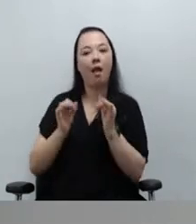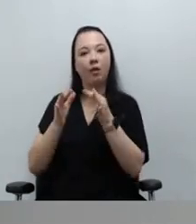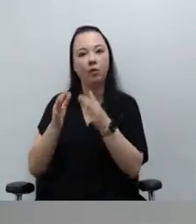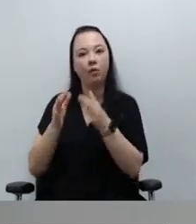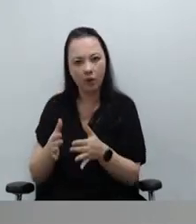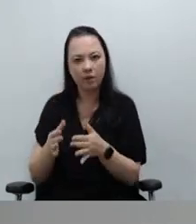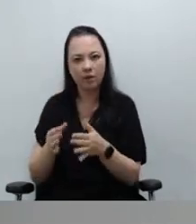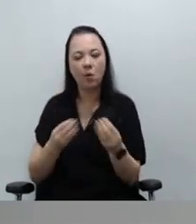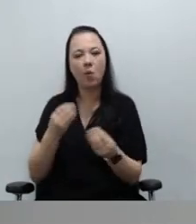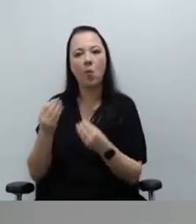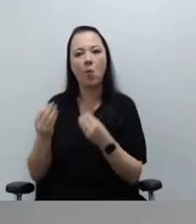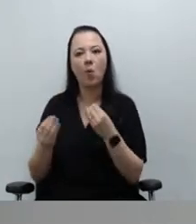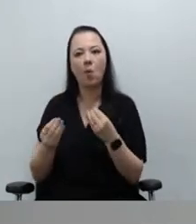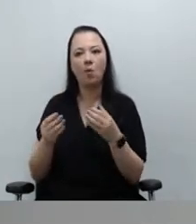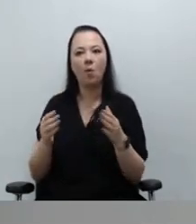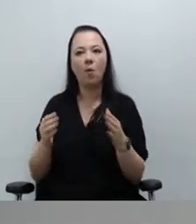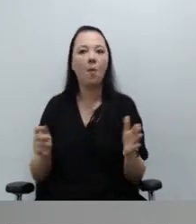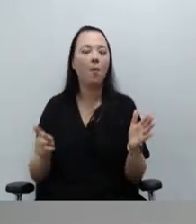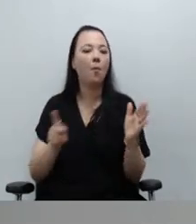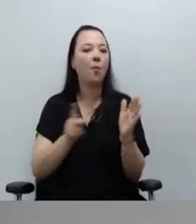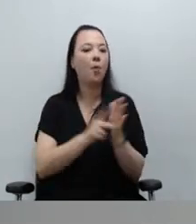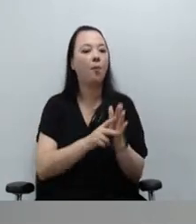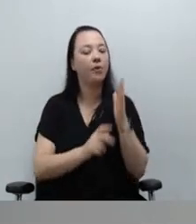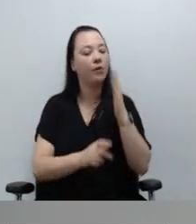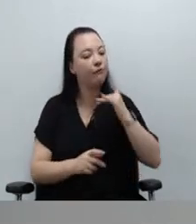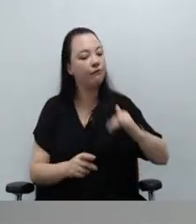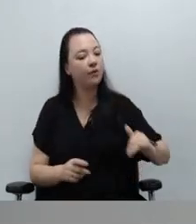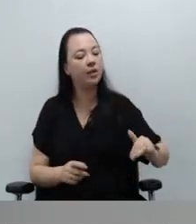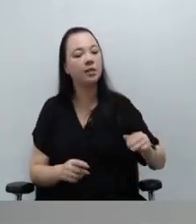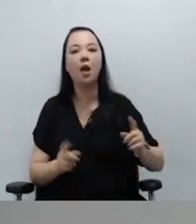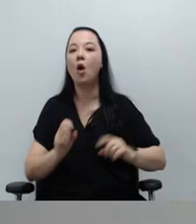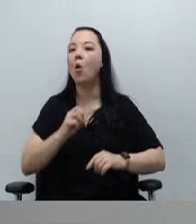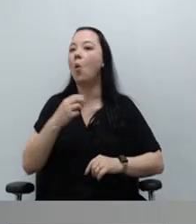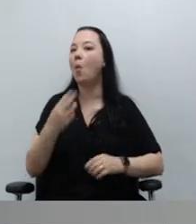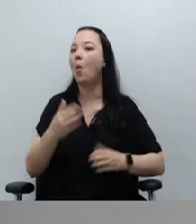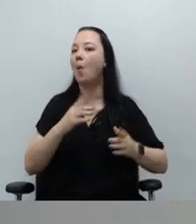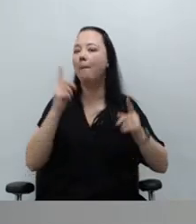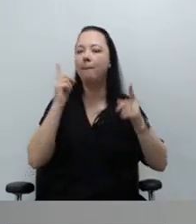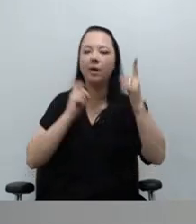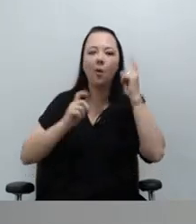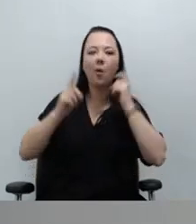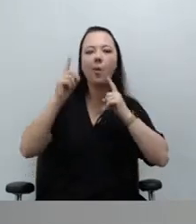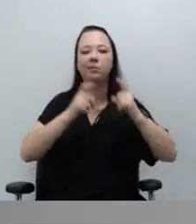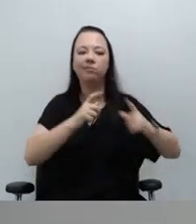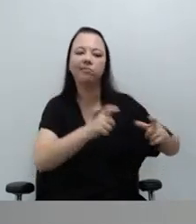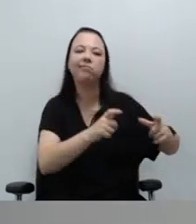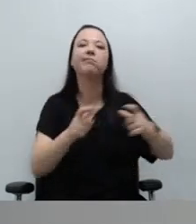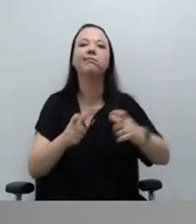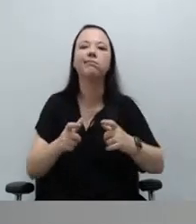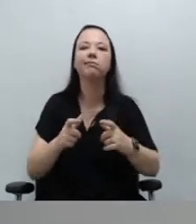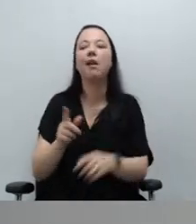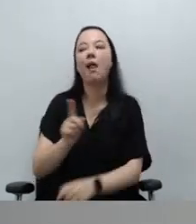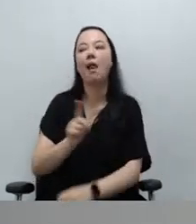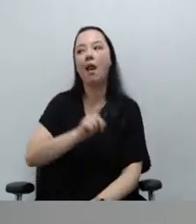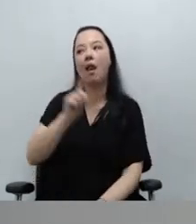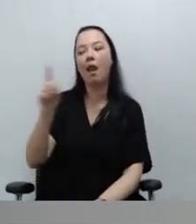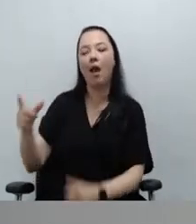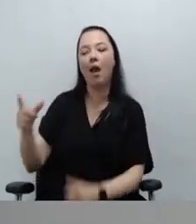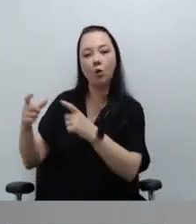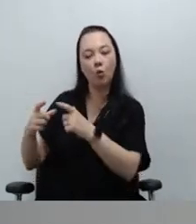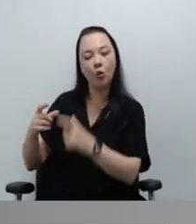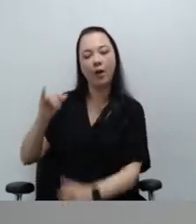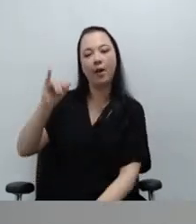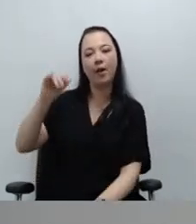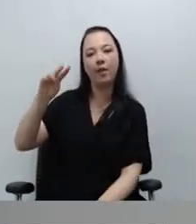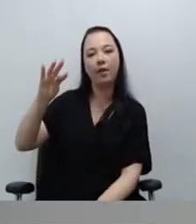Defensoria pela Infância, pela própria situação desses locais. A Itapicerica da Serra, por exemplo, apesar de ter